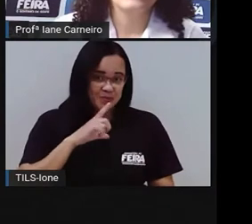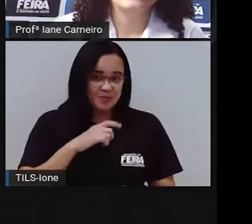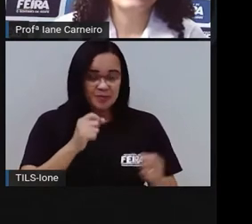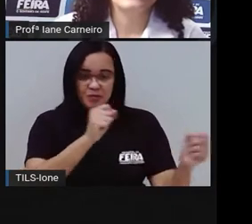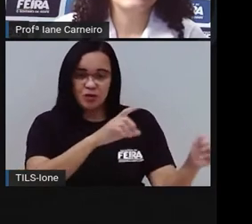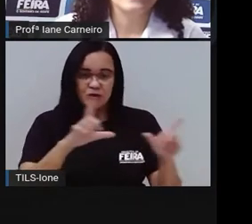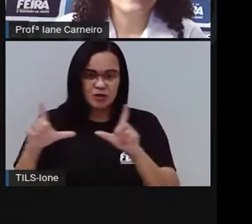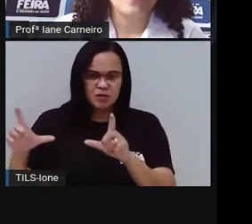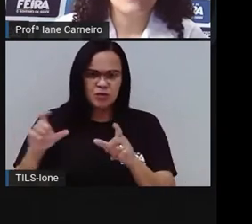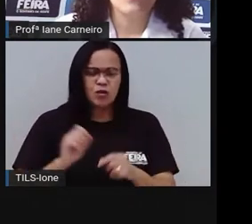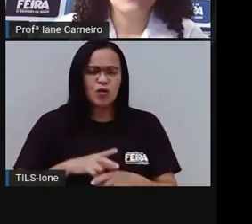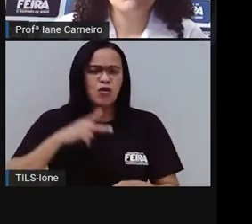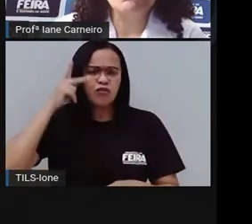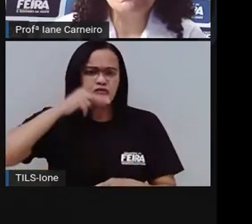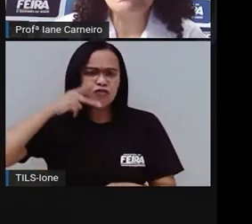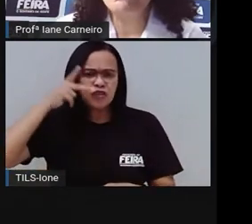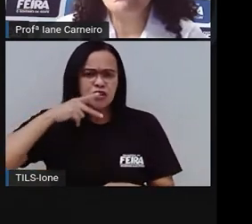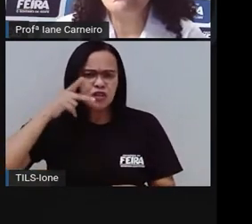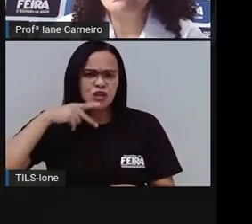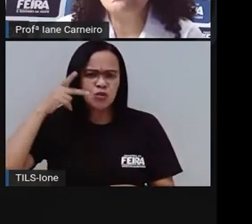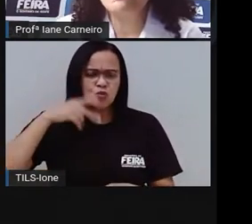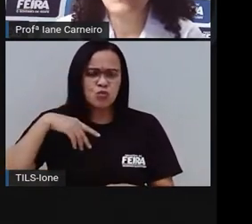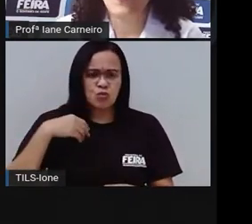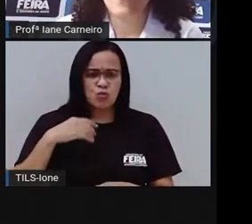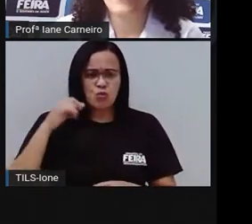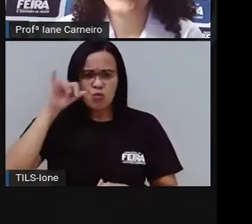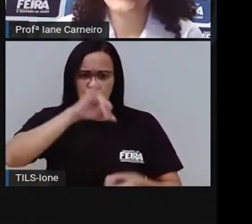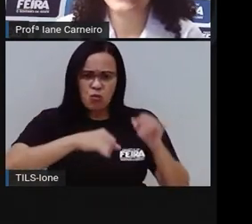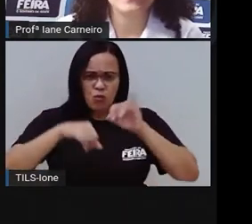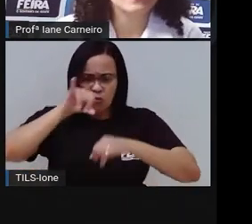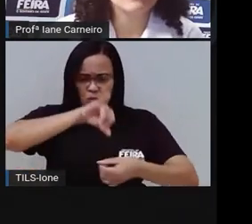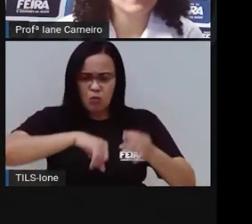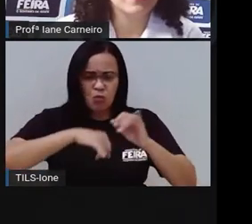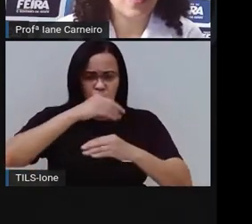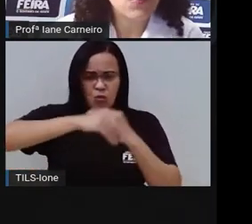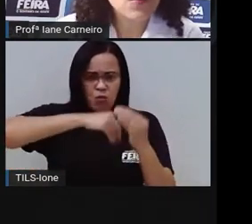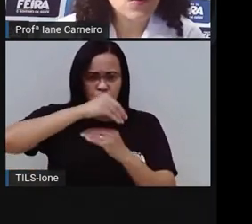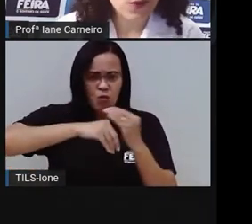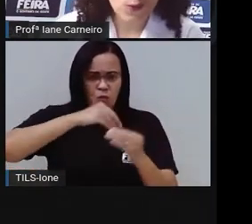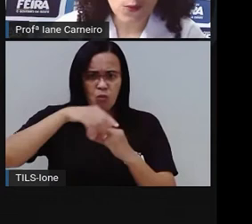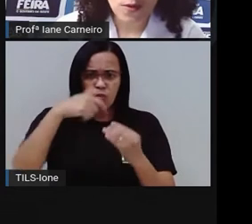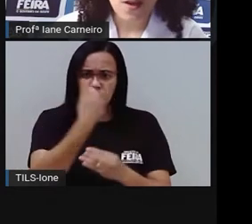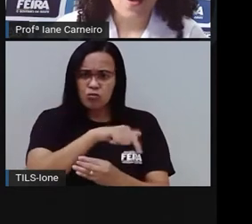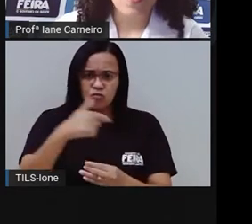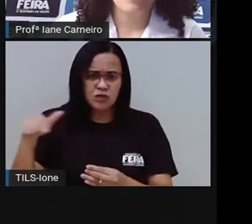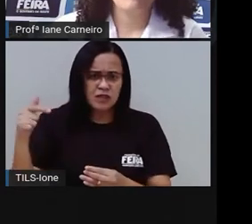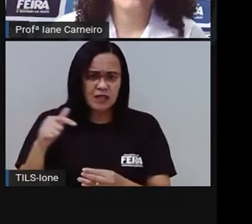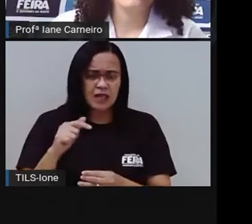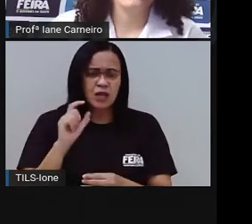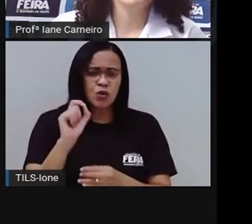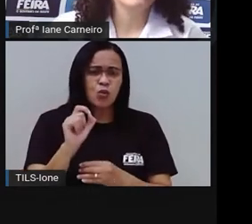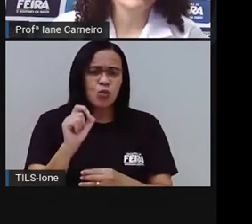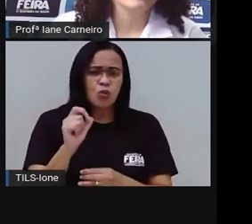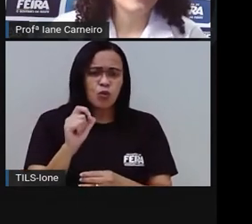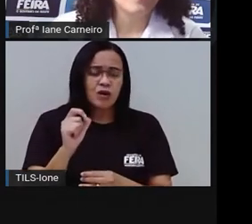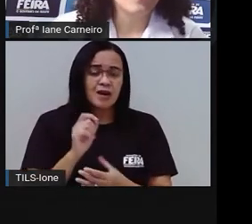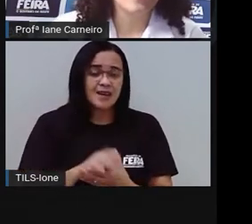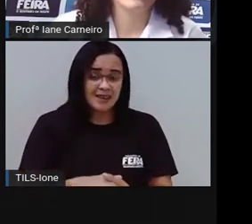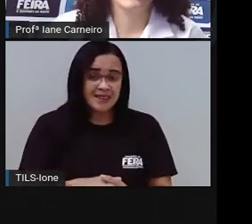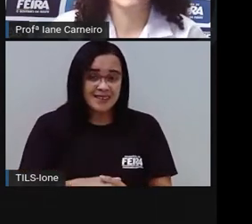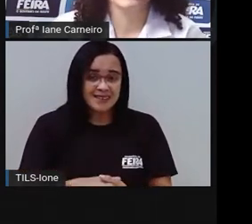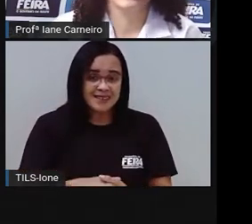vinho que não tem álcool? Qual é o vinho que não tem álcool? O ovinho de